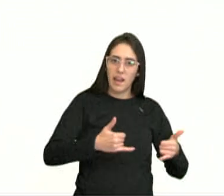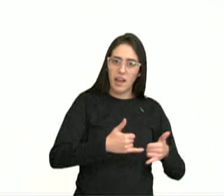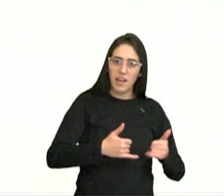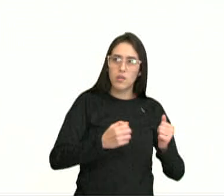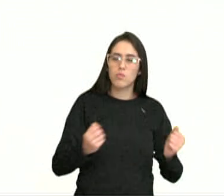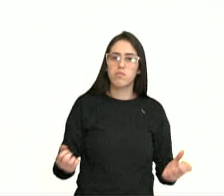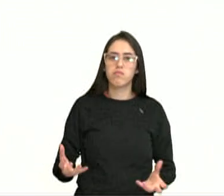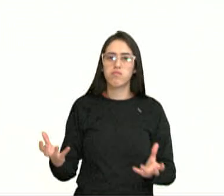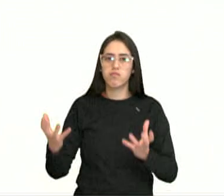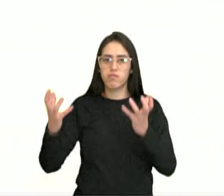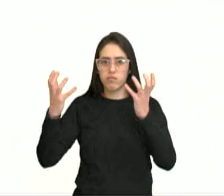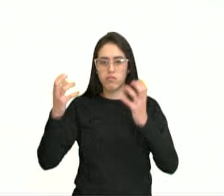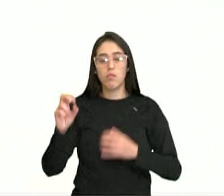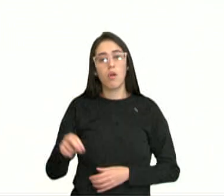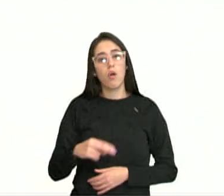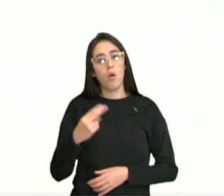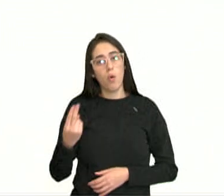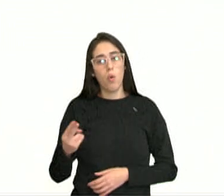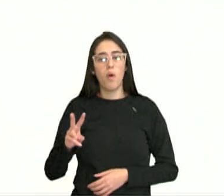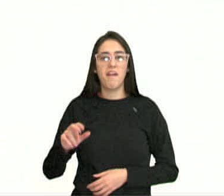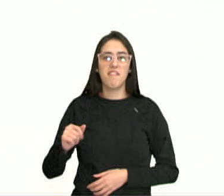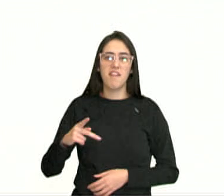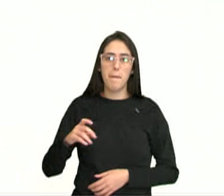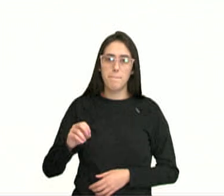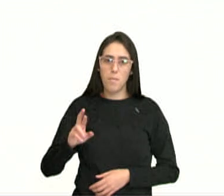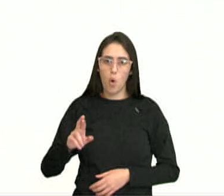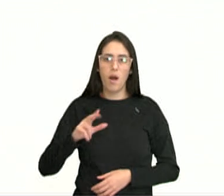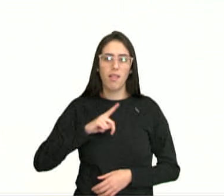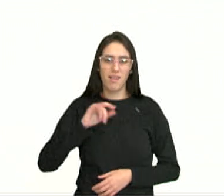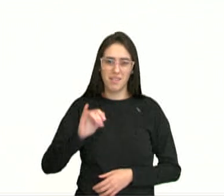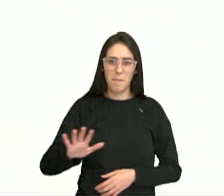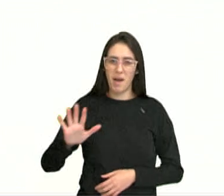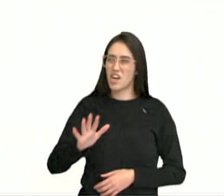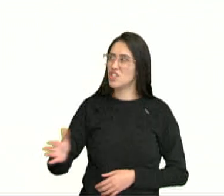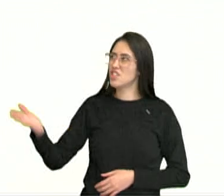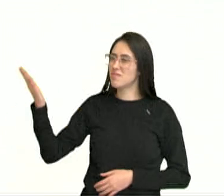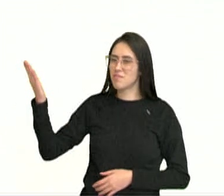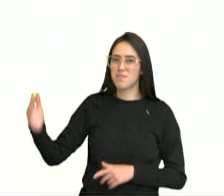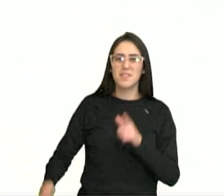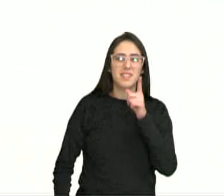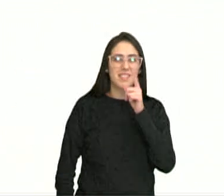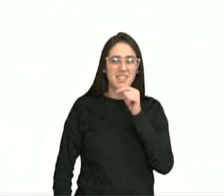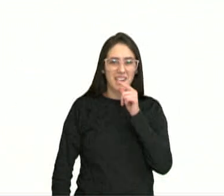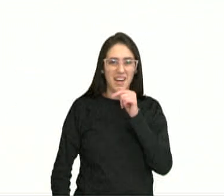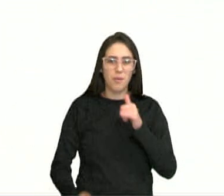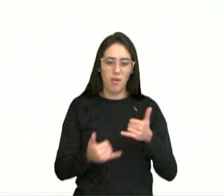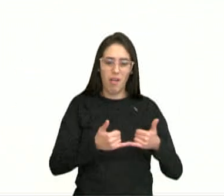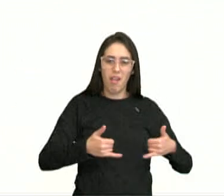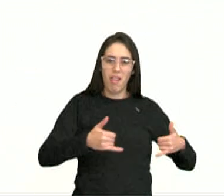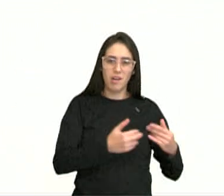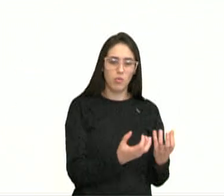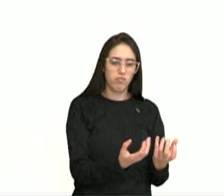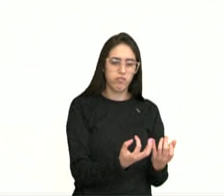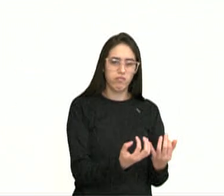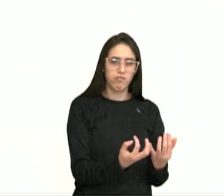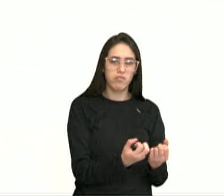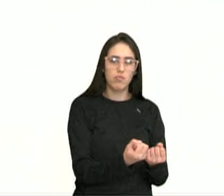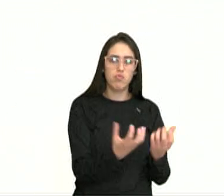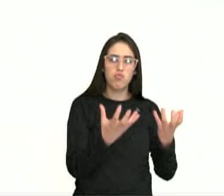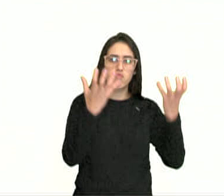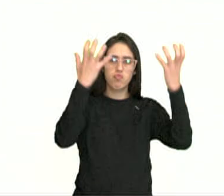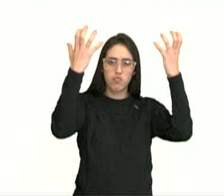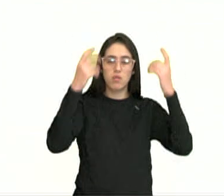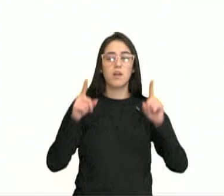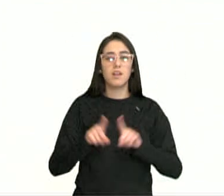gasoso ou para o estado de vapor, e aqui temos a representação da ebulição da água, onde eu tenho líquido passando para o vapor,